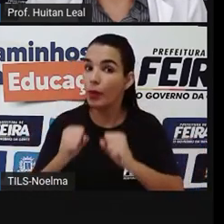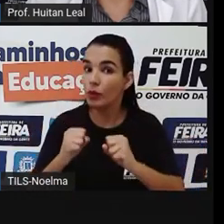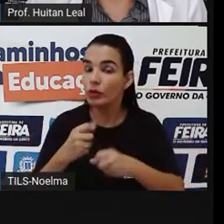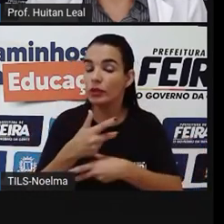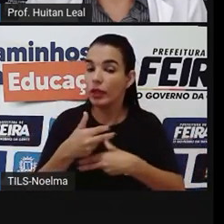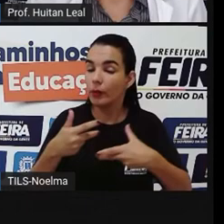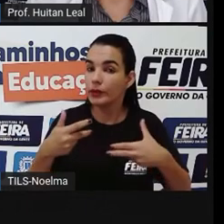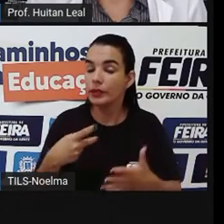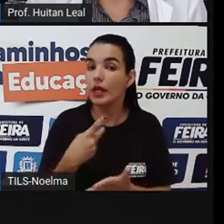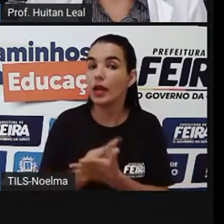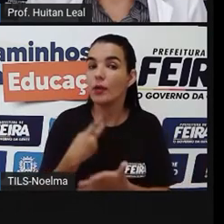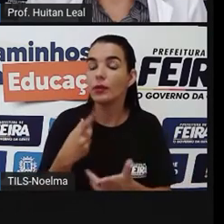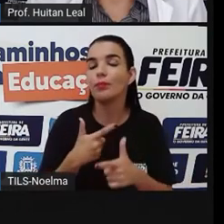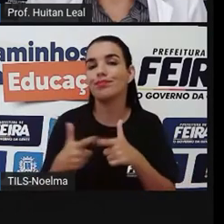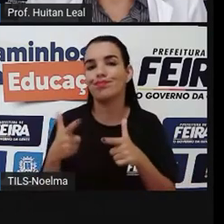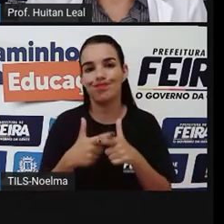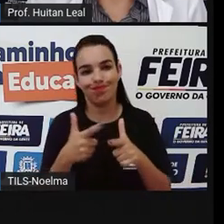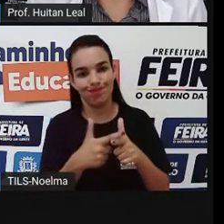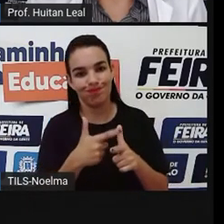grandes prejuízos.